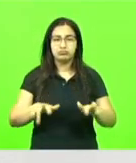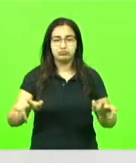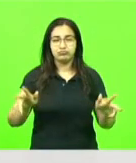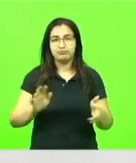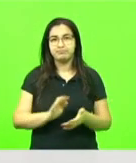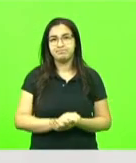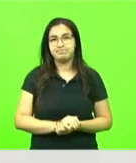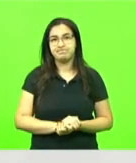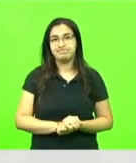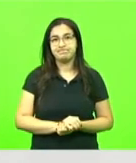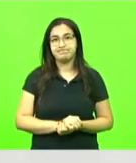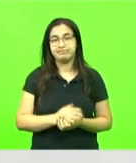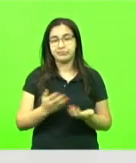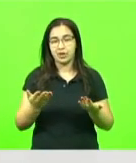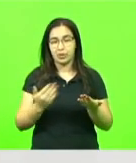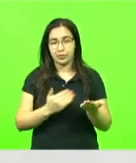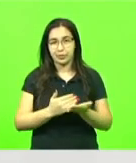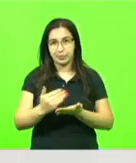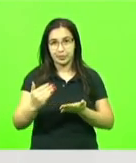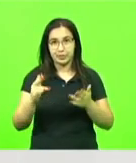É justamente nesse ponto que eu quero chegar.